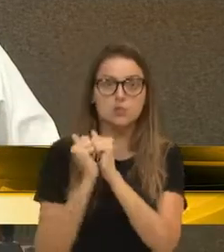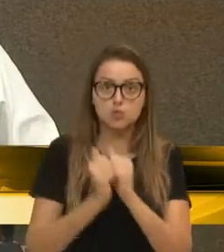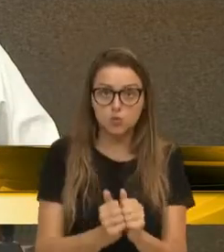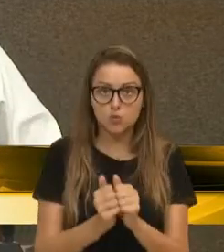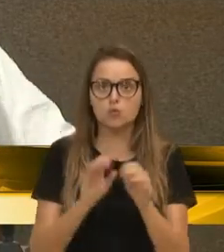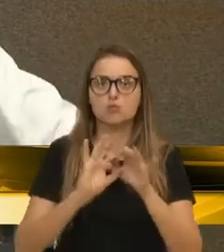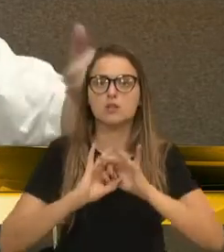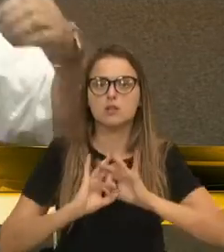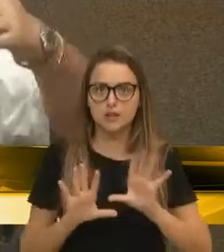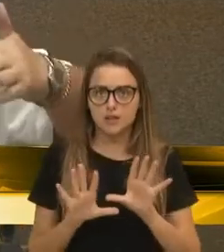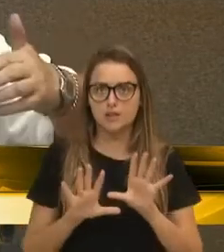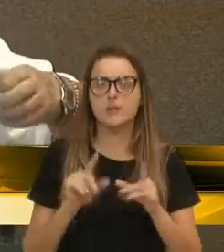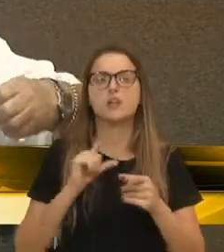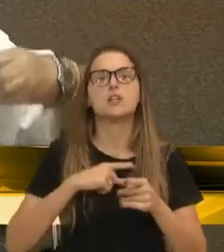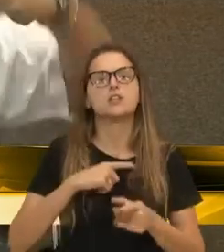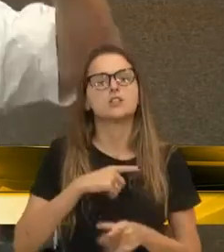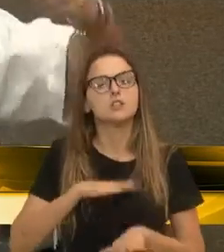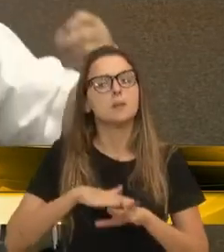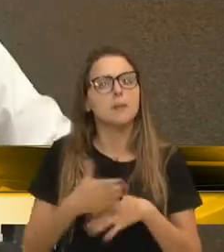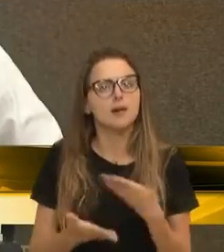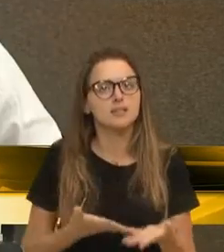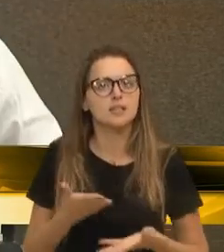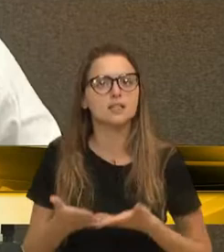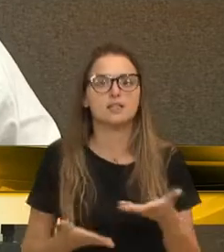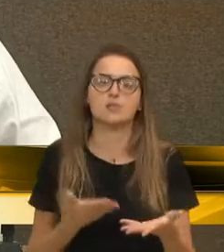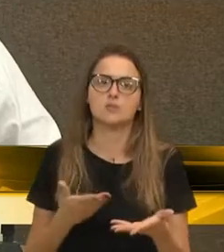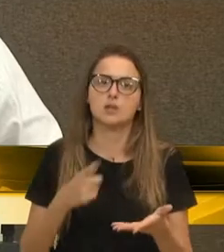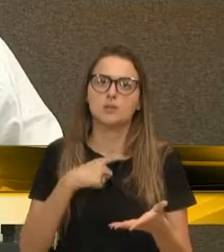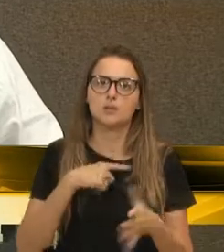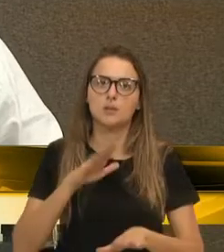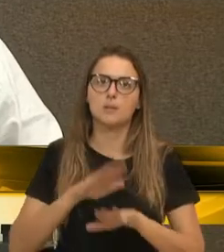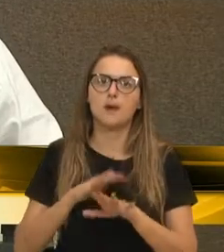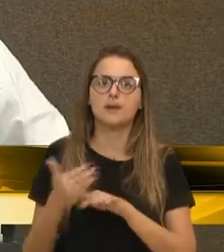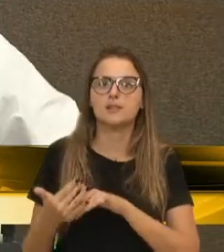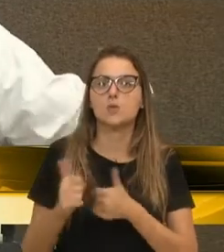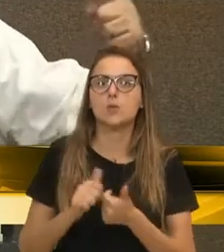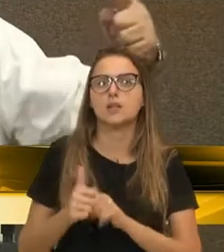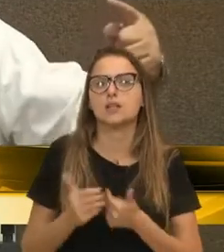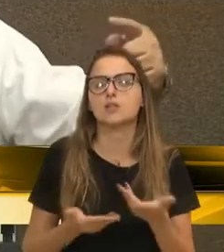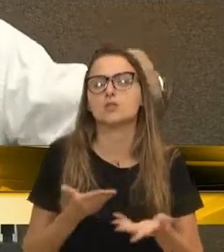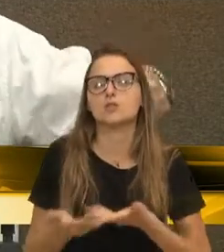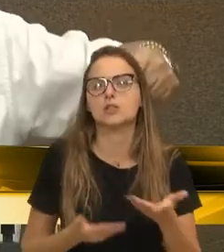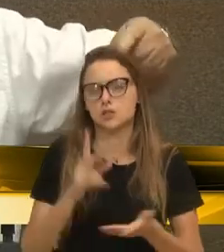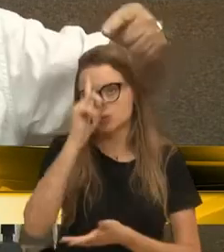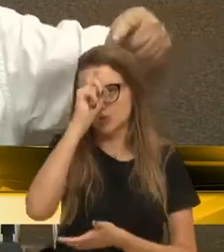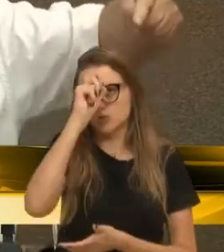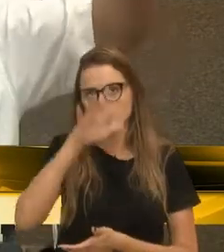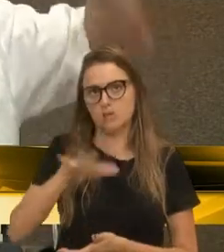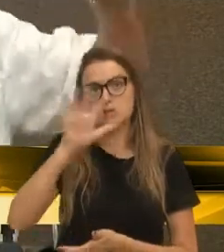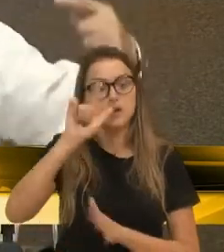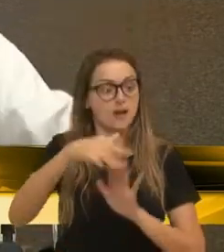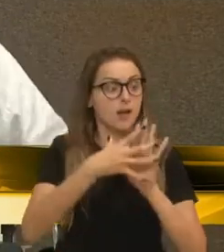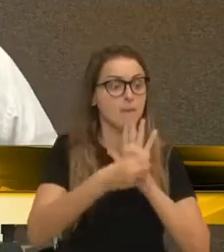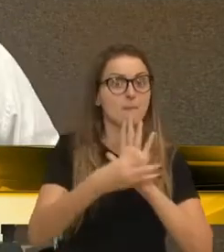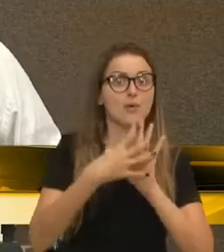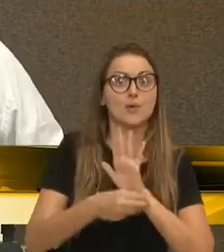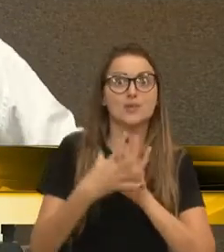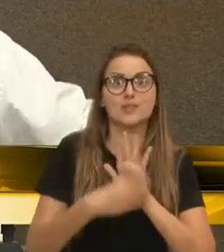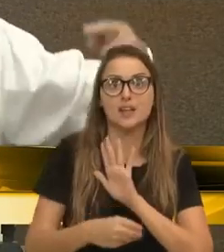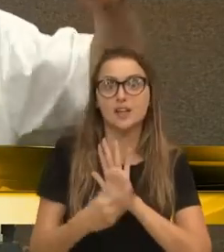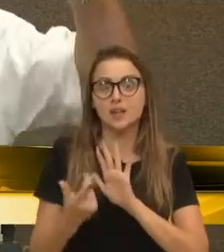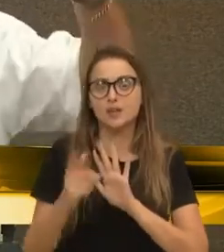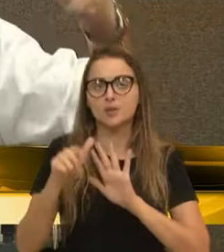colocaram à disposição de ampliar o belo serviço que é feito no Hospital Geral. Nosso Hospital Geral é um hospital referência,